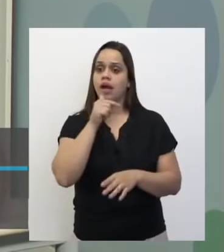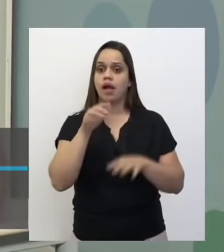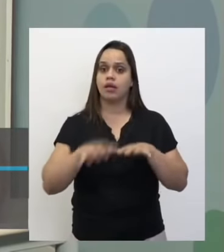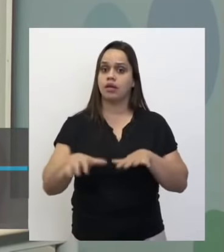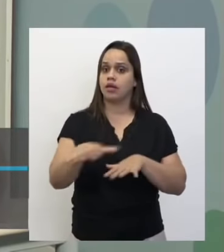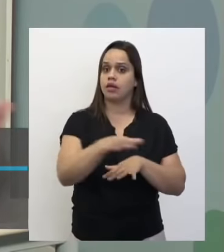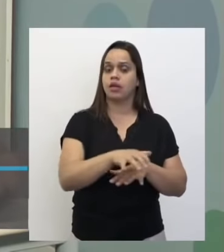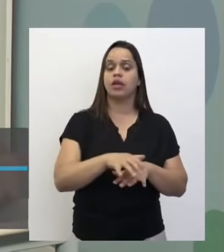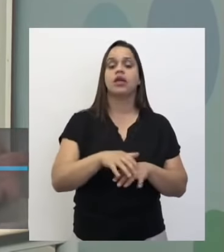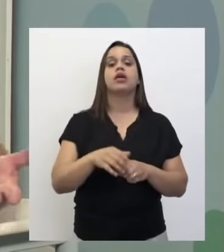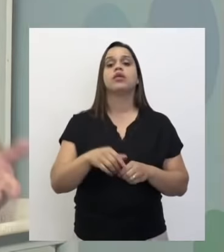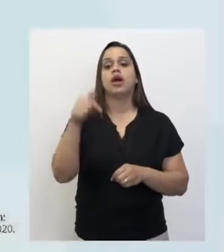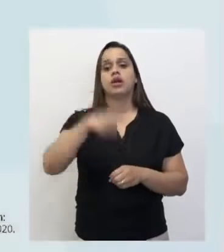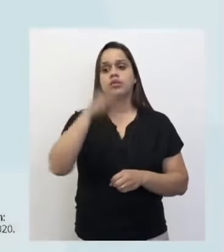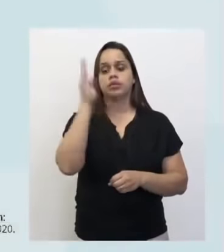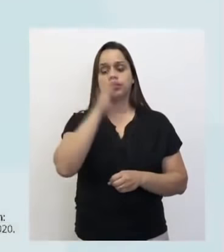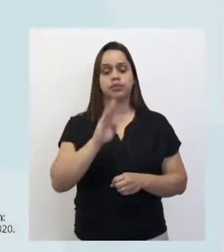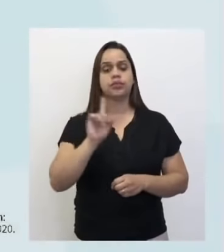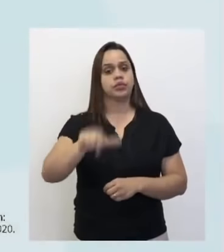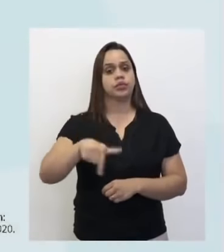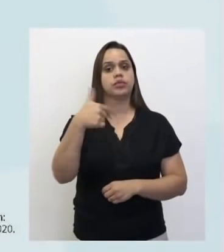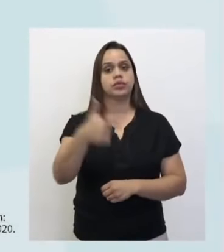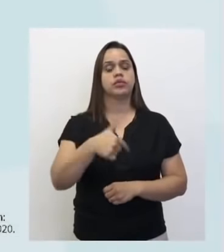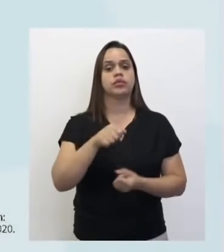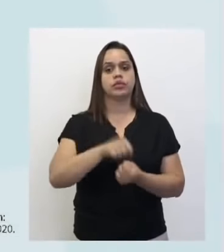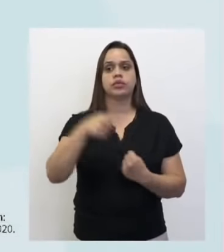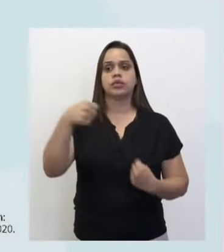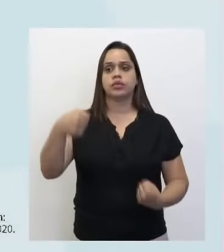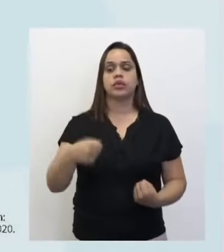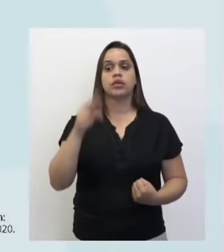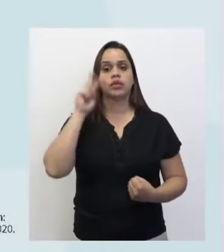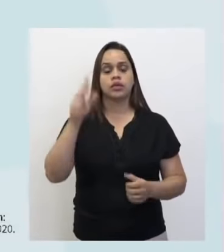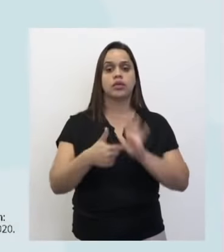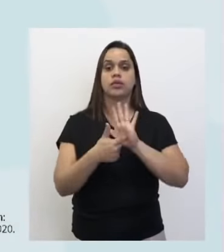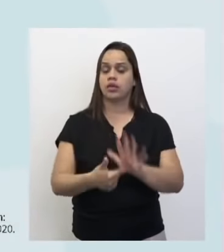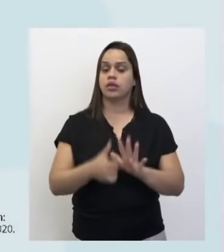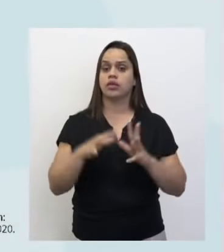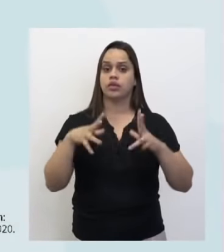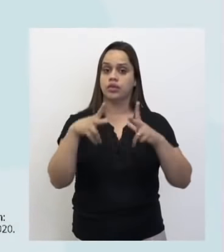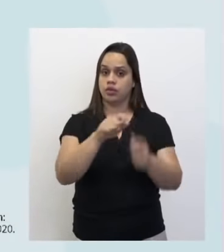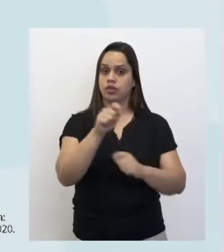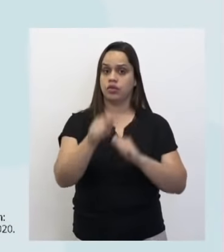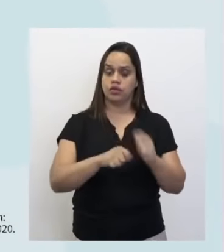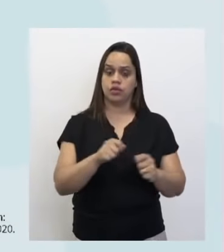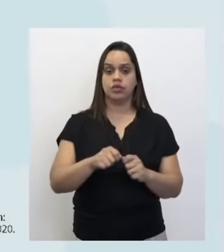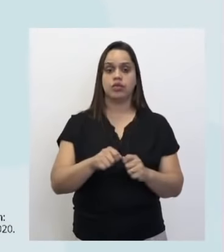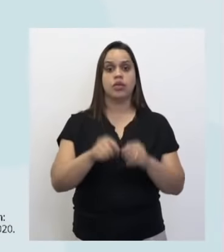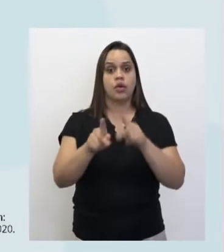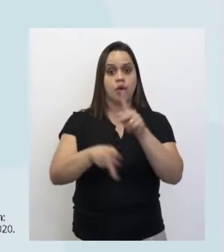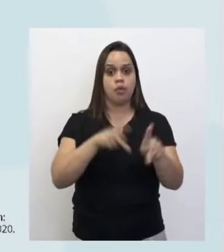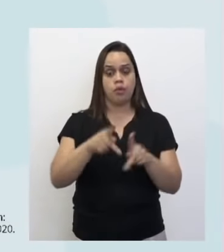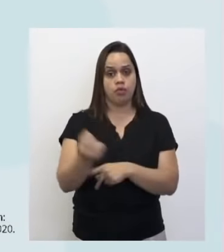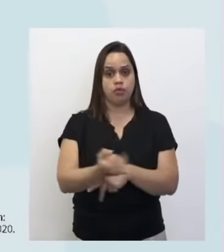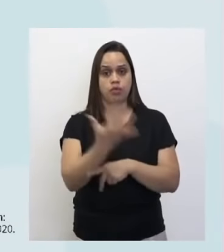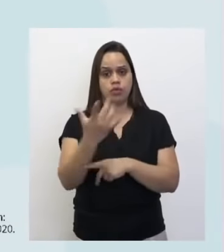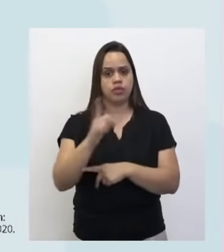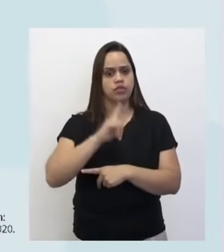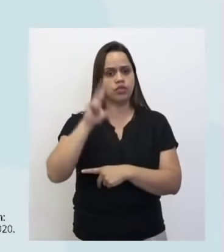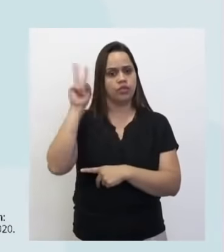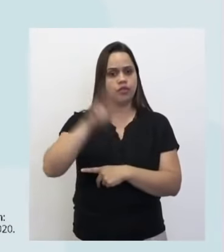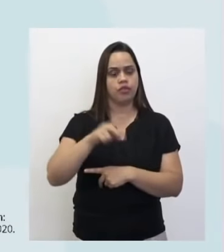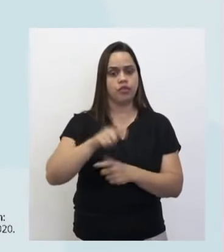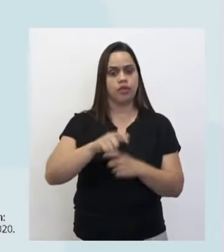no Brasil. Vamos para o próximo mapa, ele também mostra a questão da densidade populacional e a gente observa as partes mais escuras,